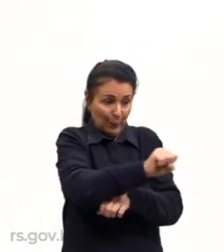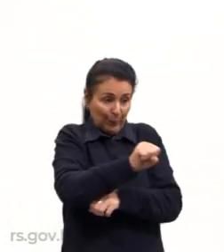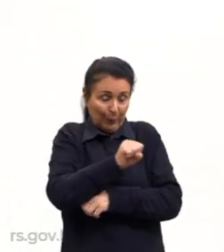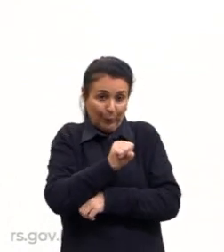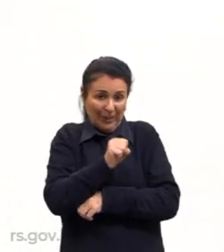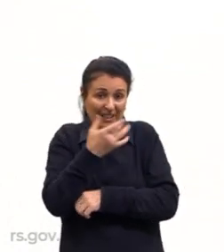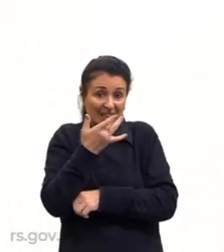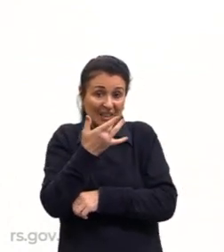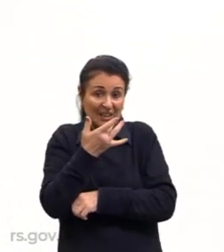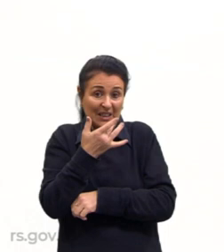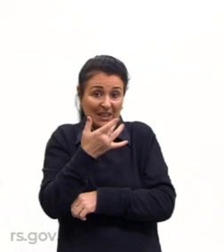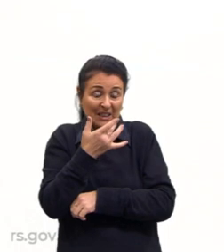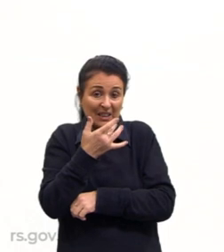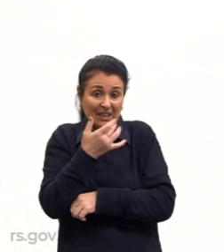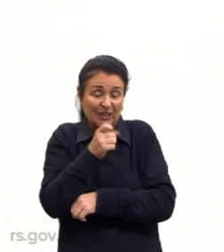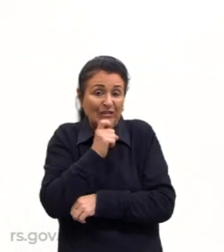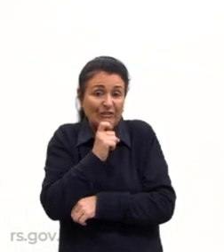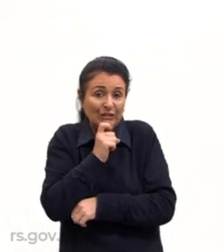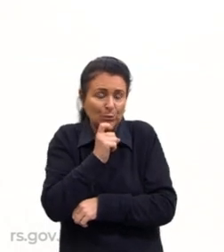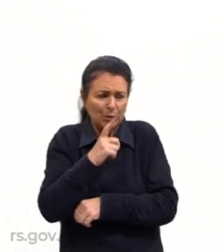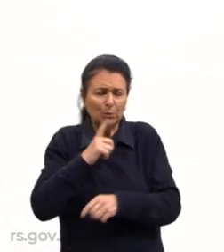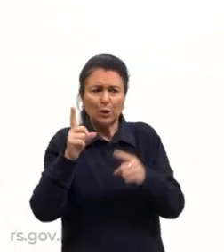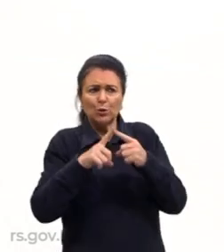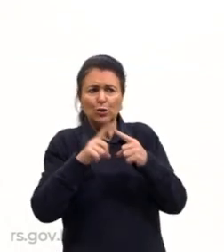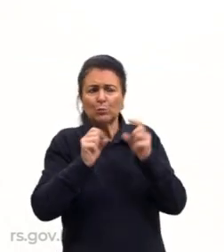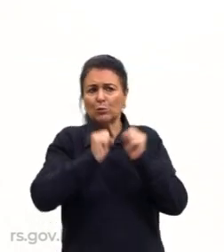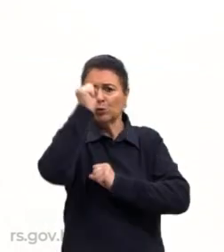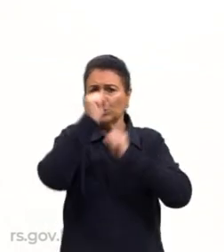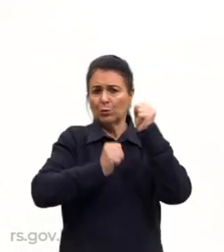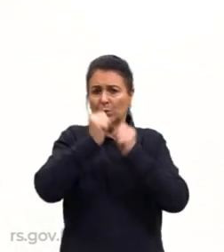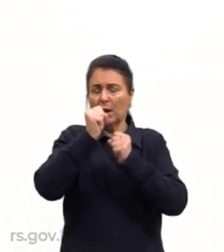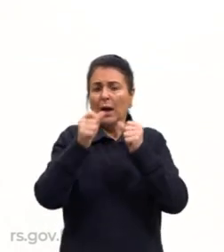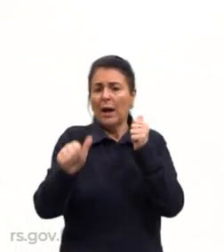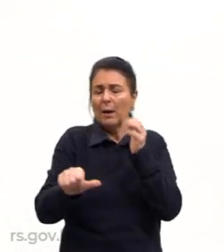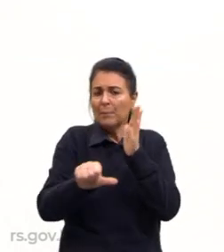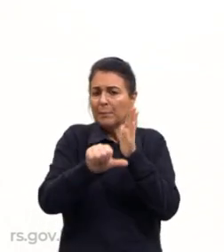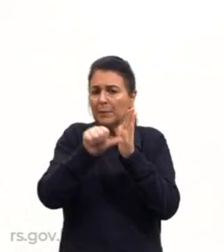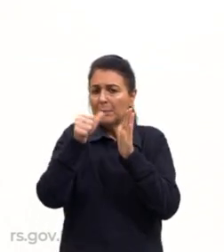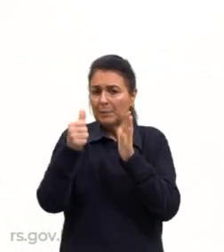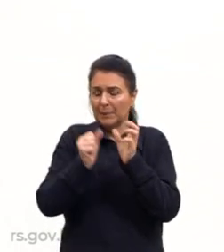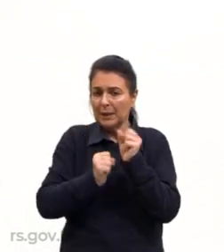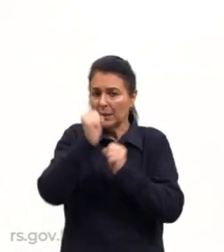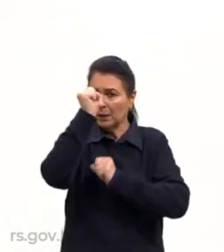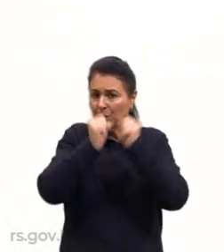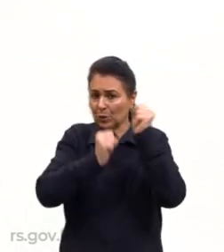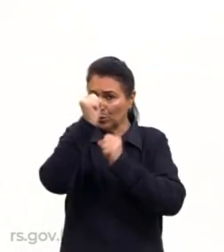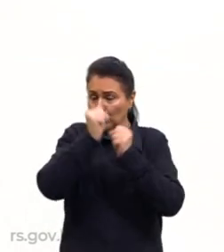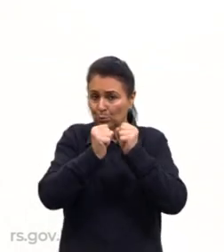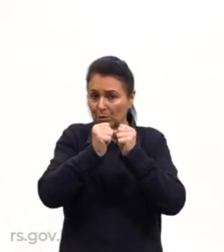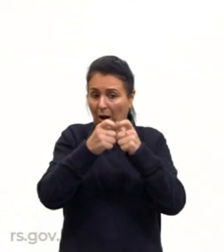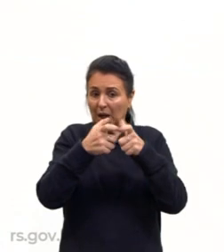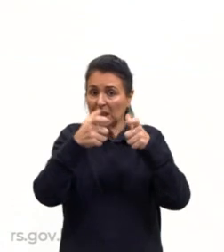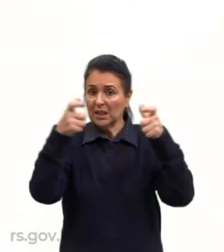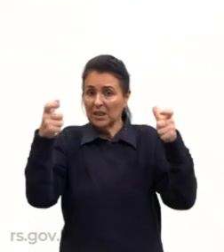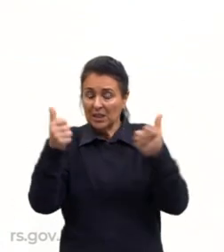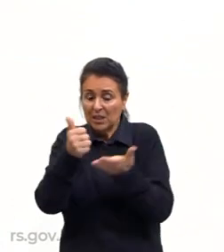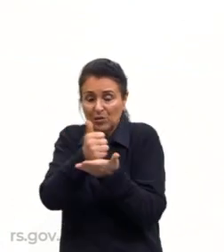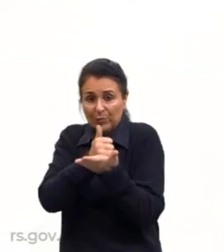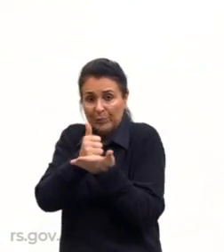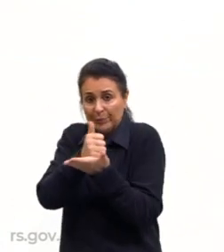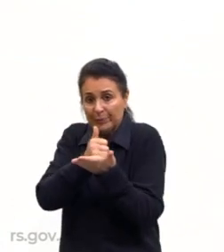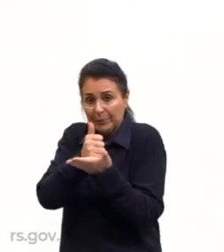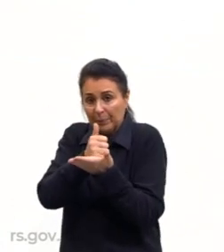esses tipos de indústria. Primeira grande indústria, a não, a grande indústria que nós temos de base,